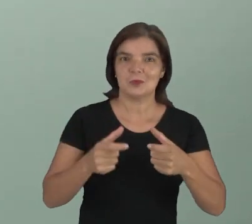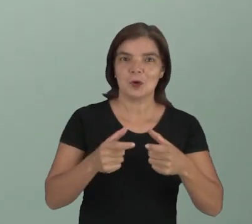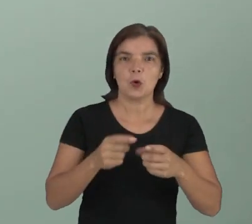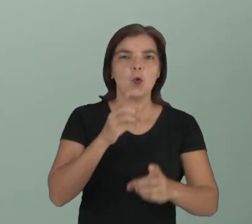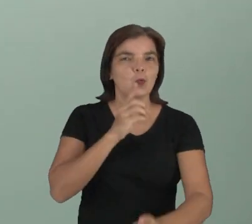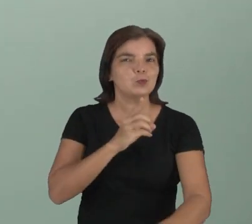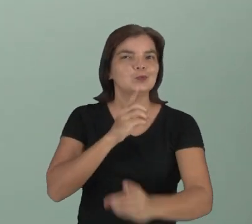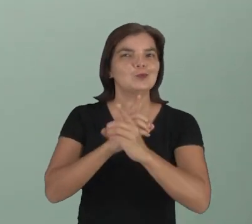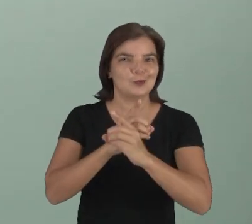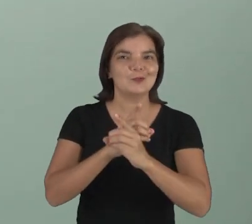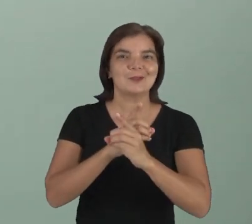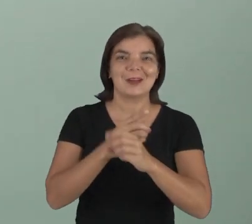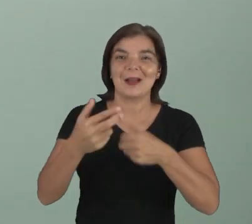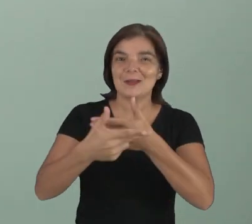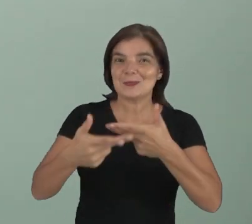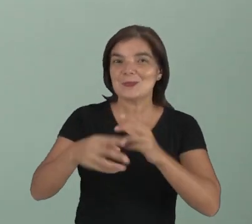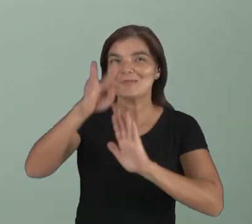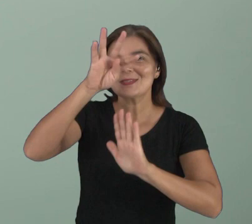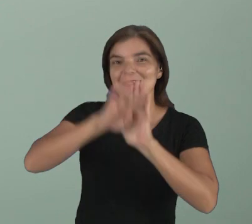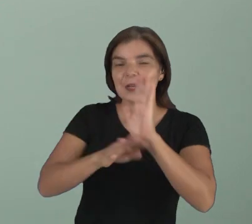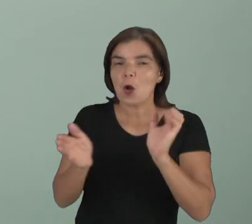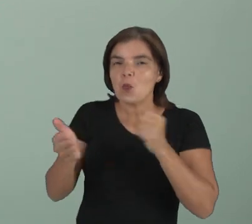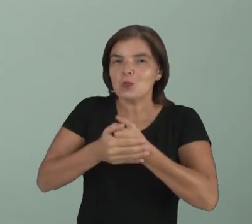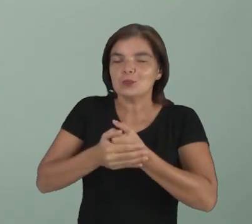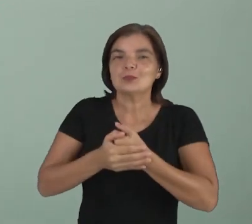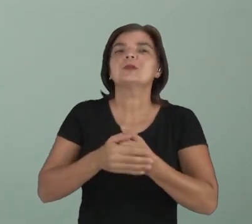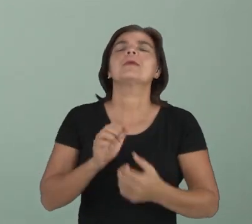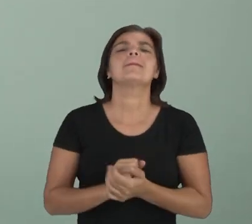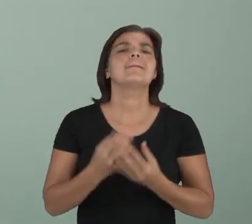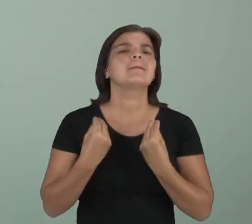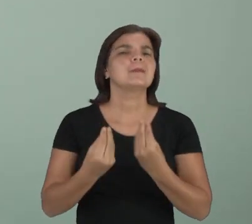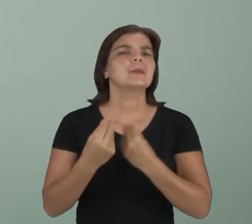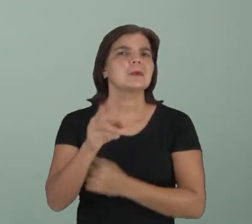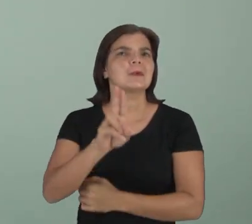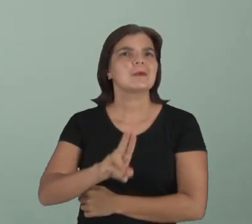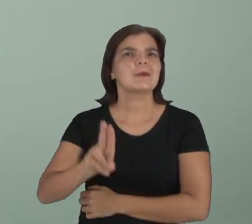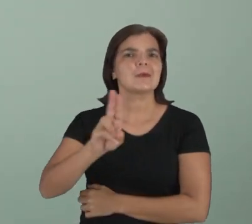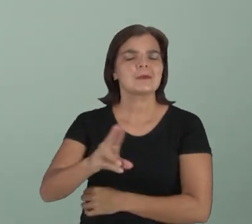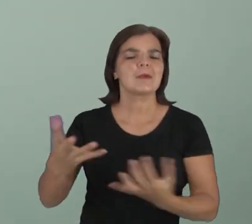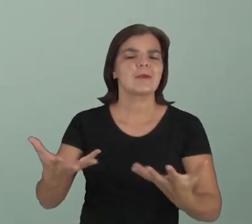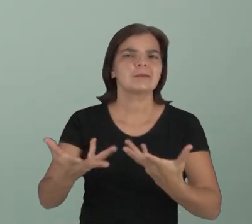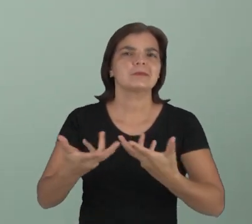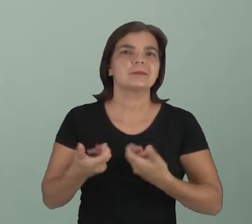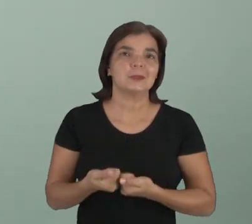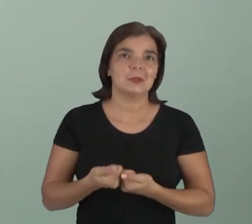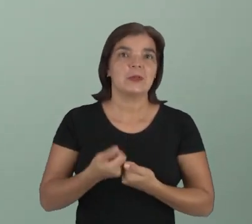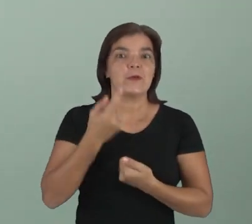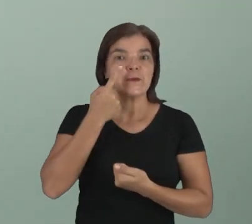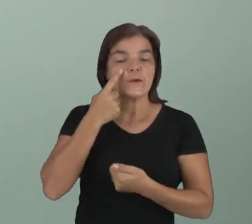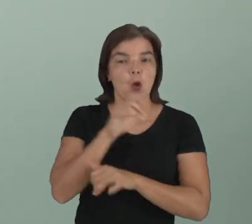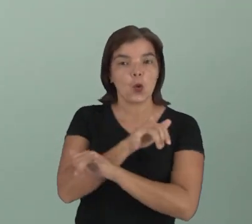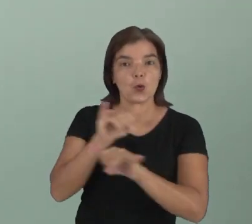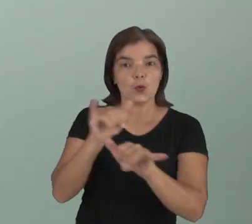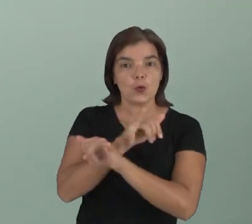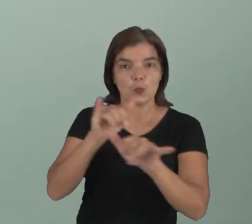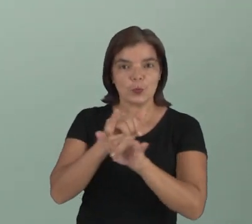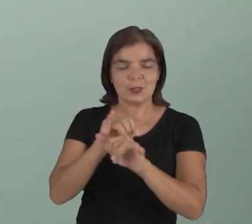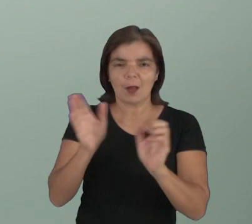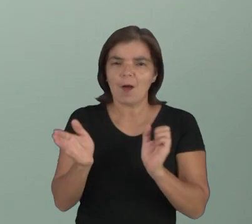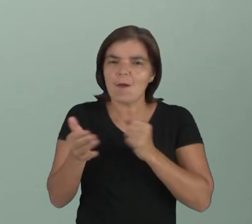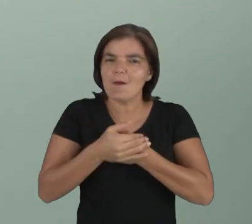em um texto. Para que nós iremos utilizar esta habilidade? Localizar informações